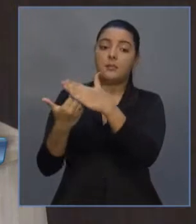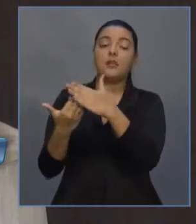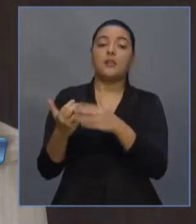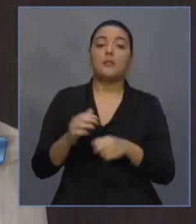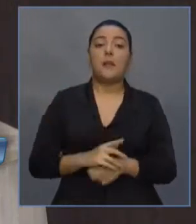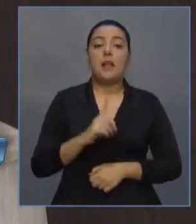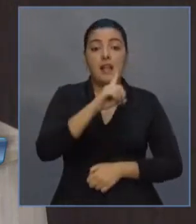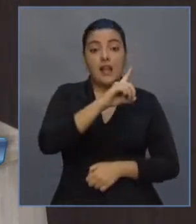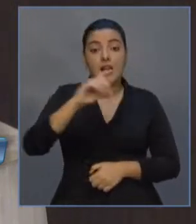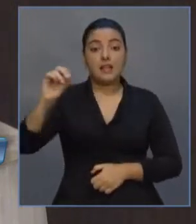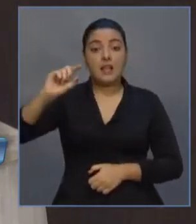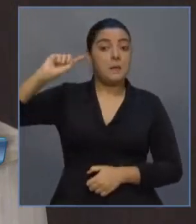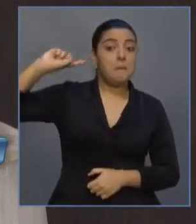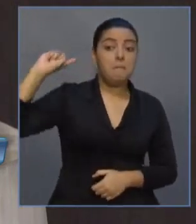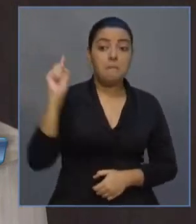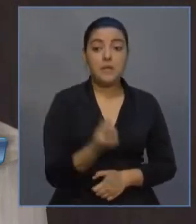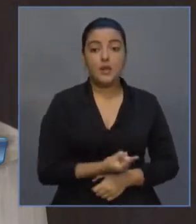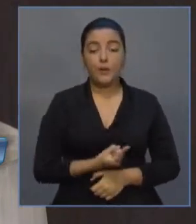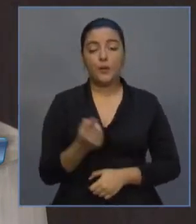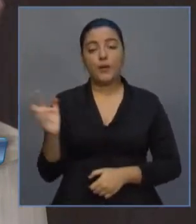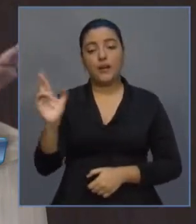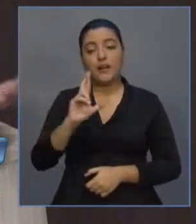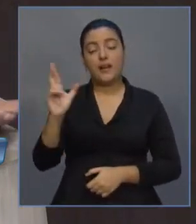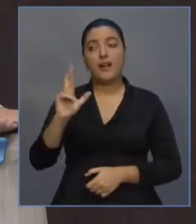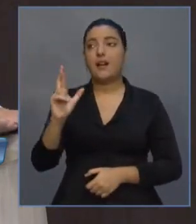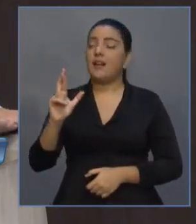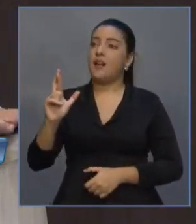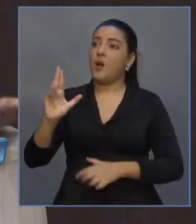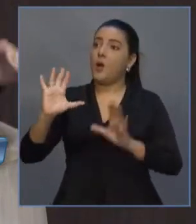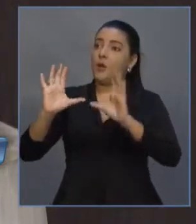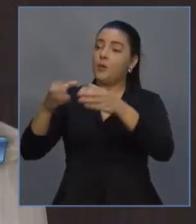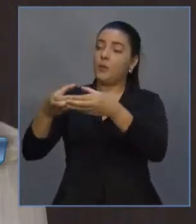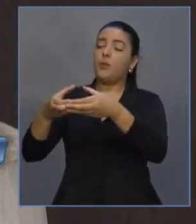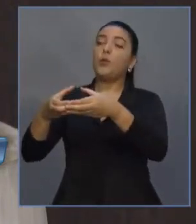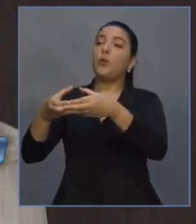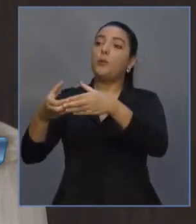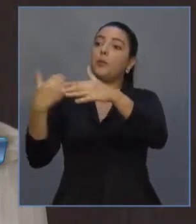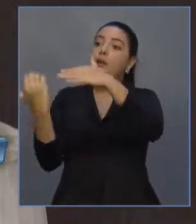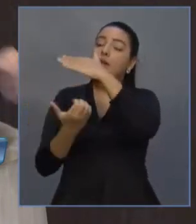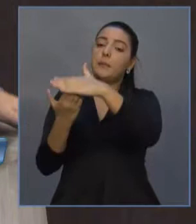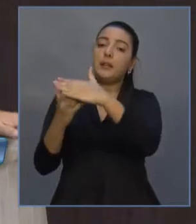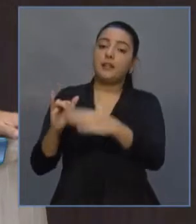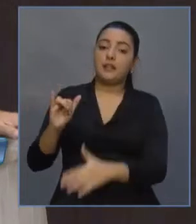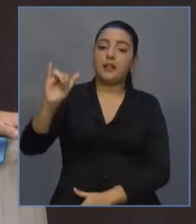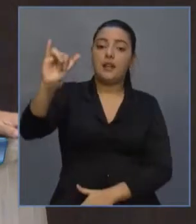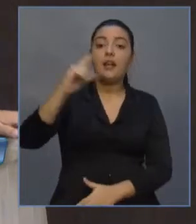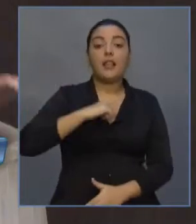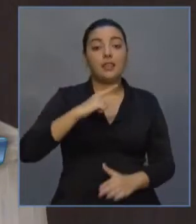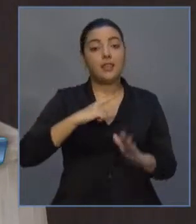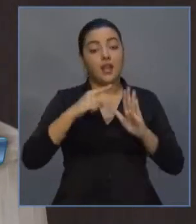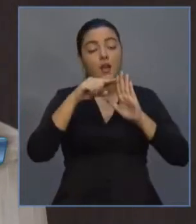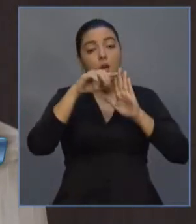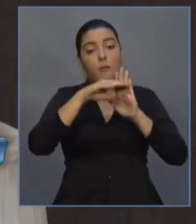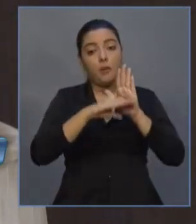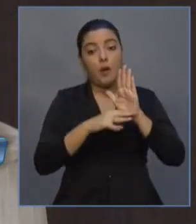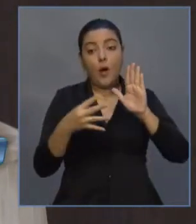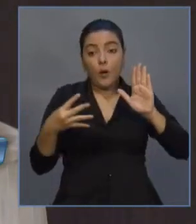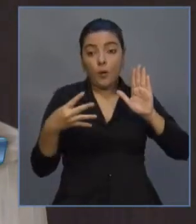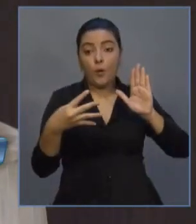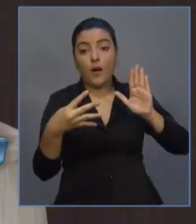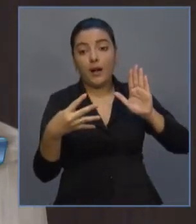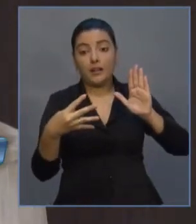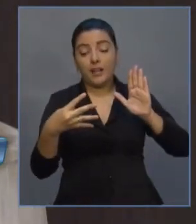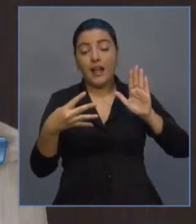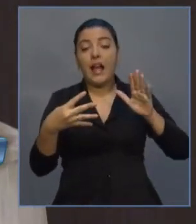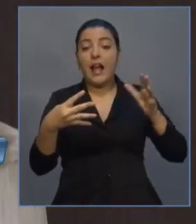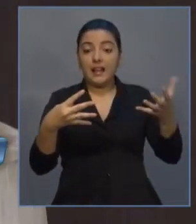ouvinte. 100 milhões de reais para as companhias aéreas. Havia quatro critérios. O governo Camilo Santana agora